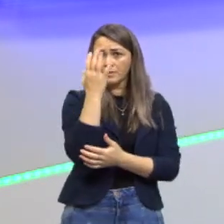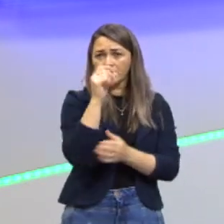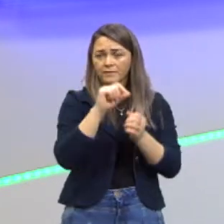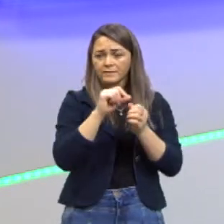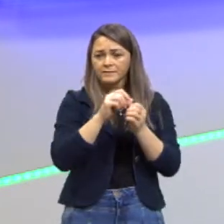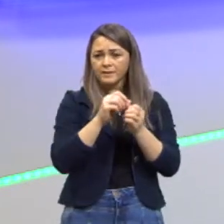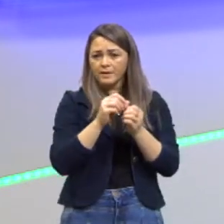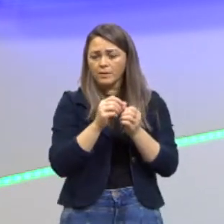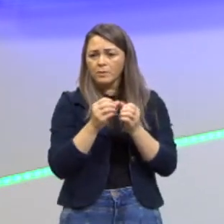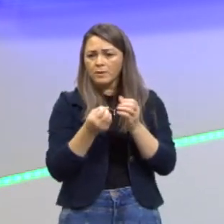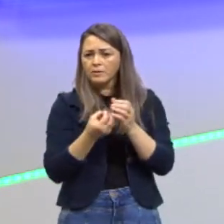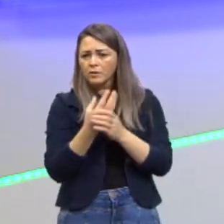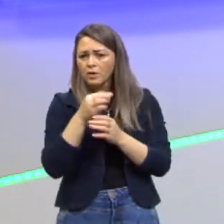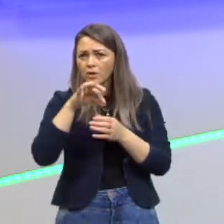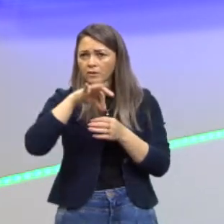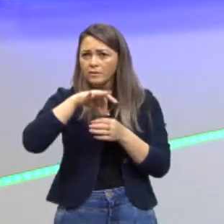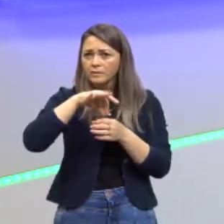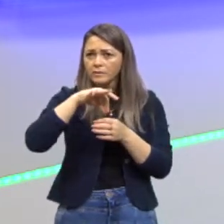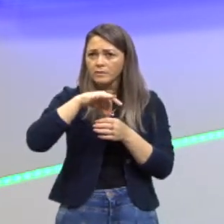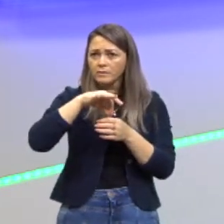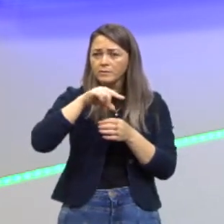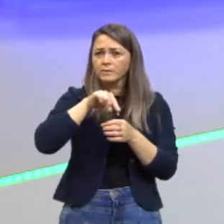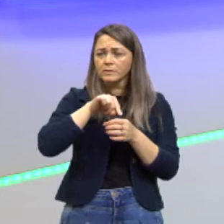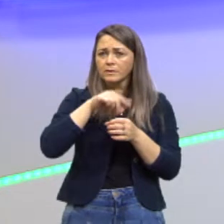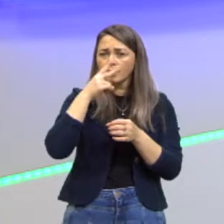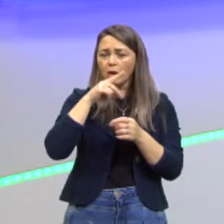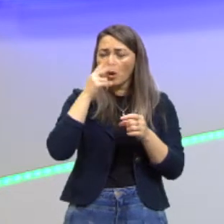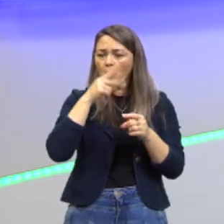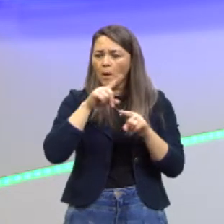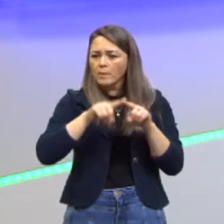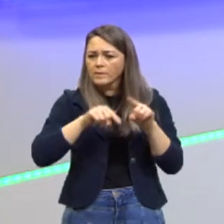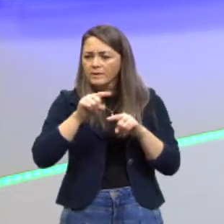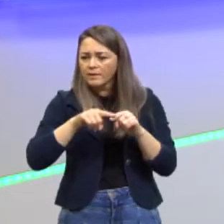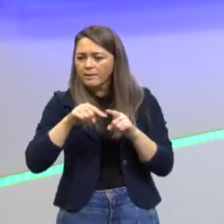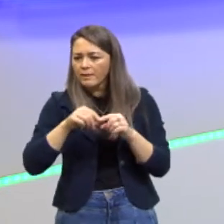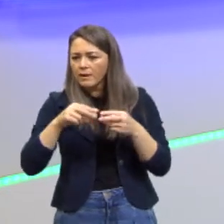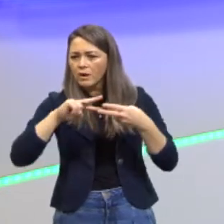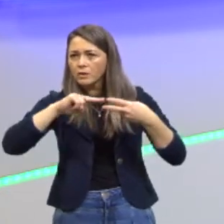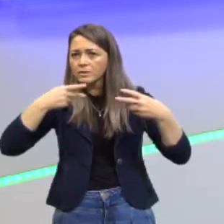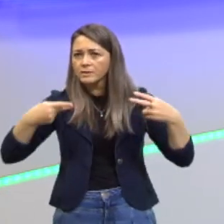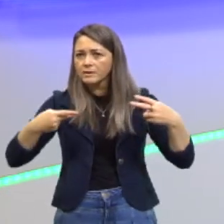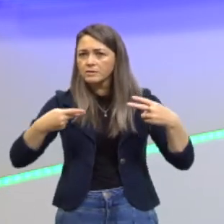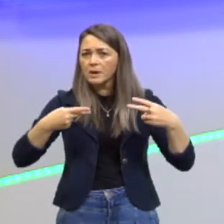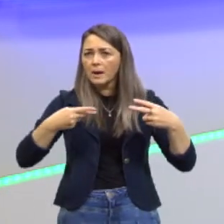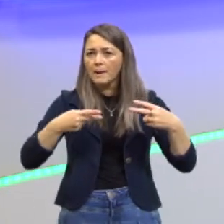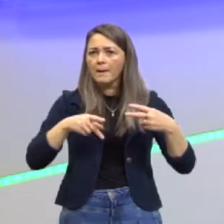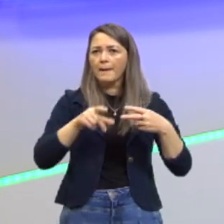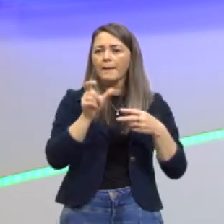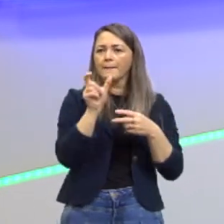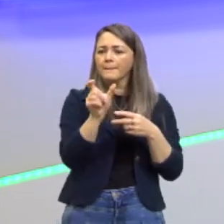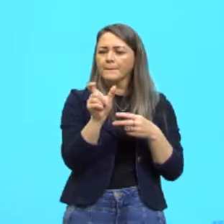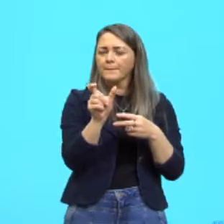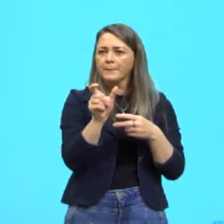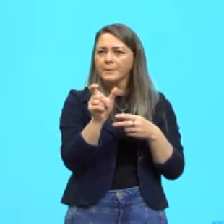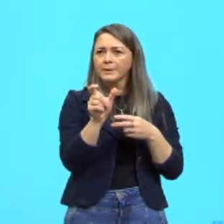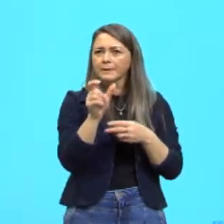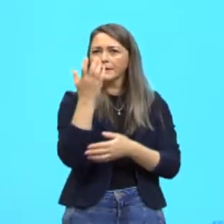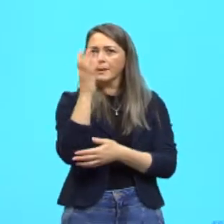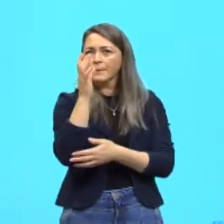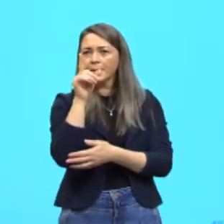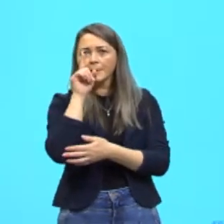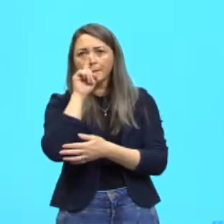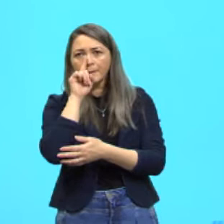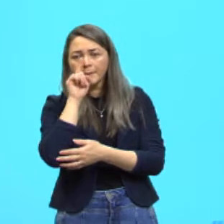E essa muda tem o mesmo material genético da planta mãe. Porque ela é um pedaço da mãe que vai se desenvolver.